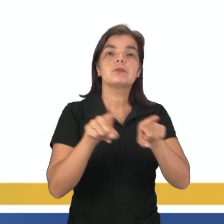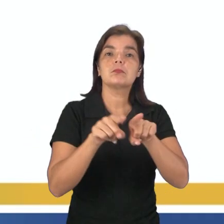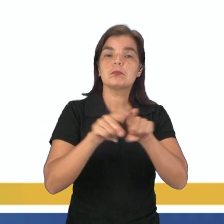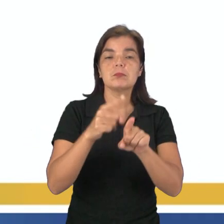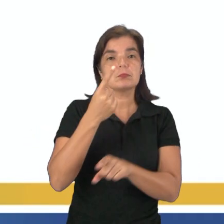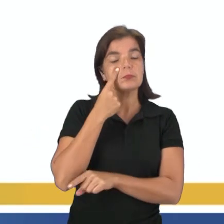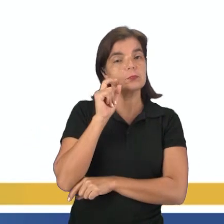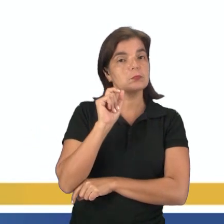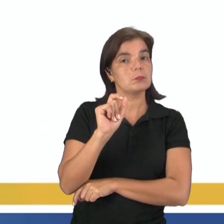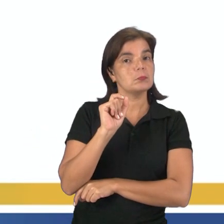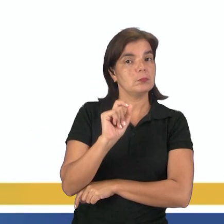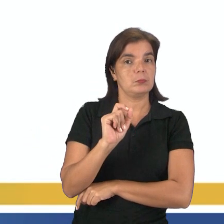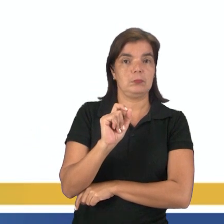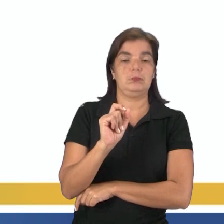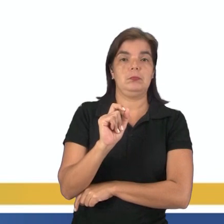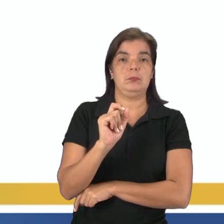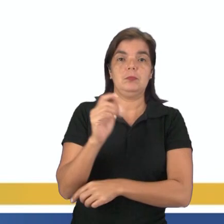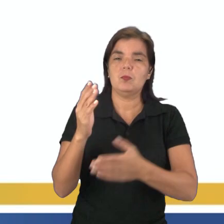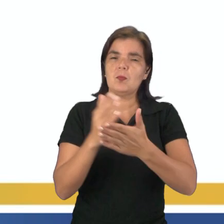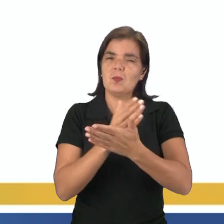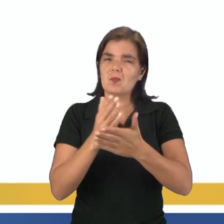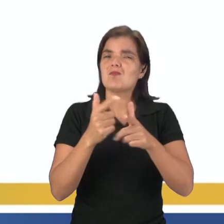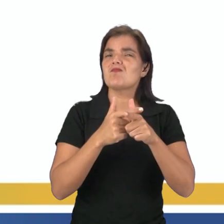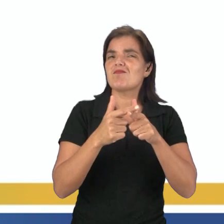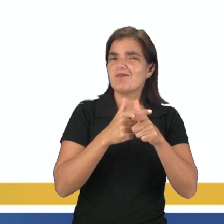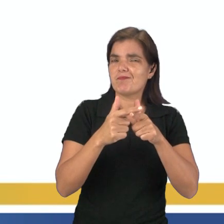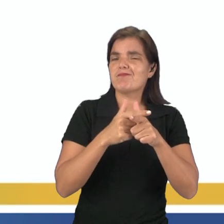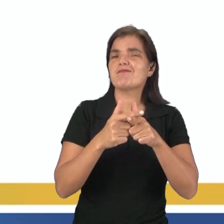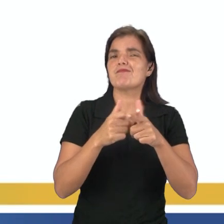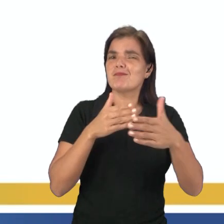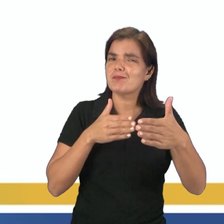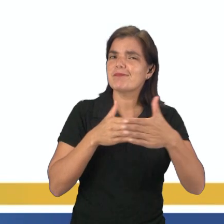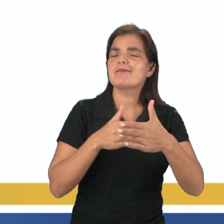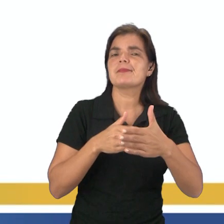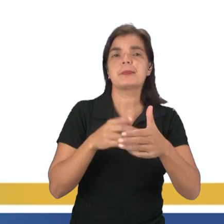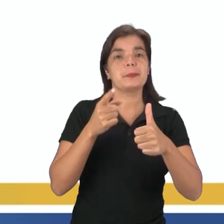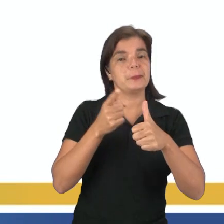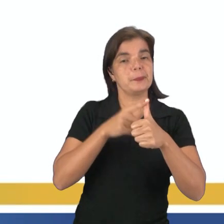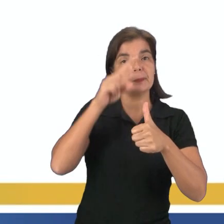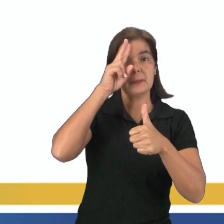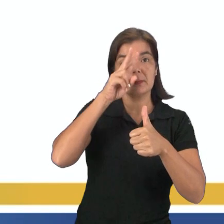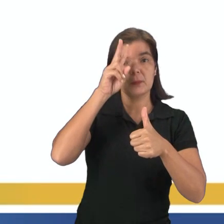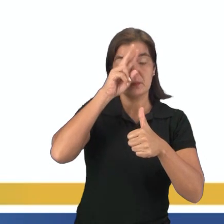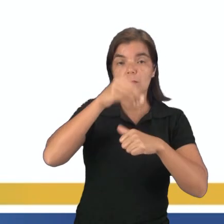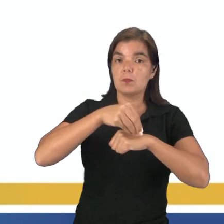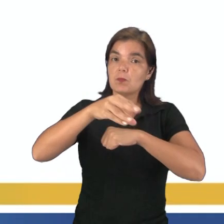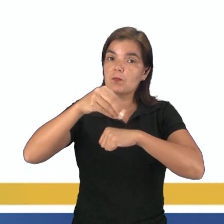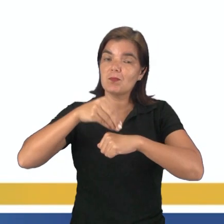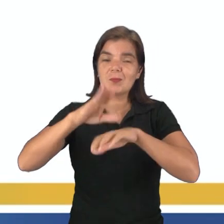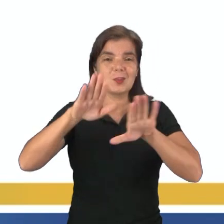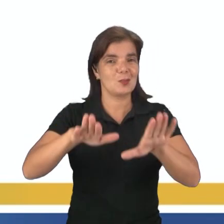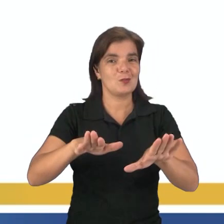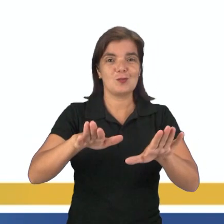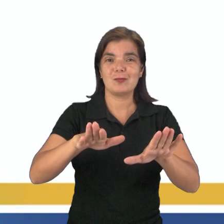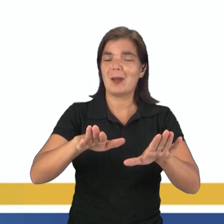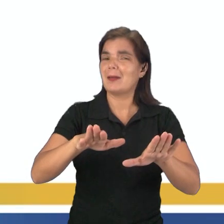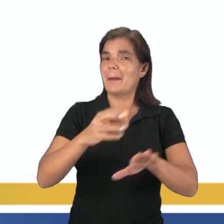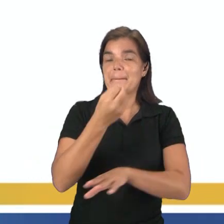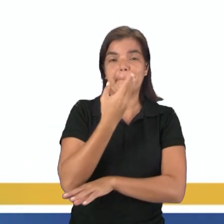a gente pode ter aí alguns impactos acontecendo. Porque, primeiro, a gente tem que lembrar que a distribuição da água já não é